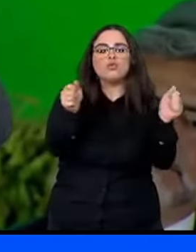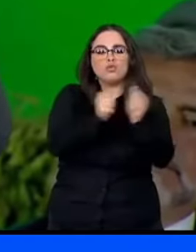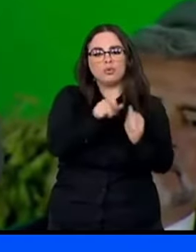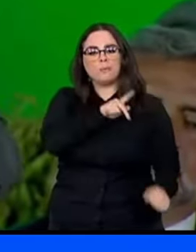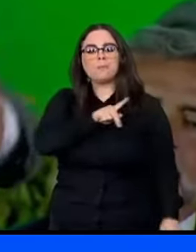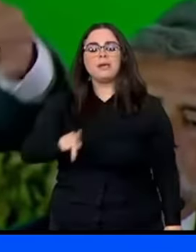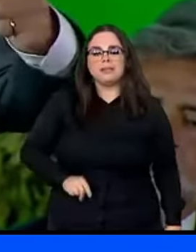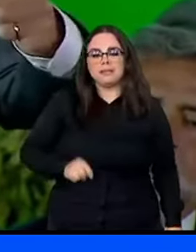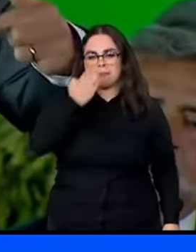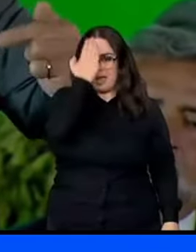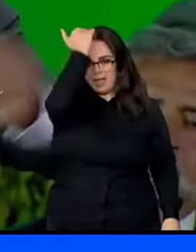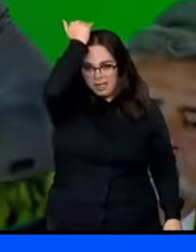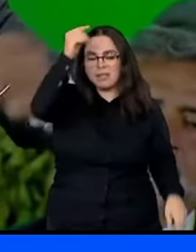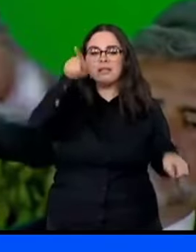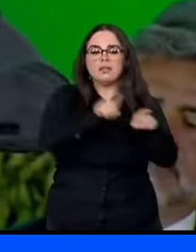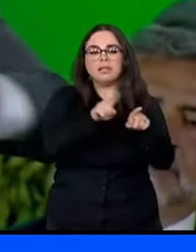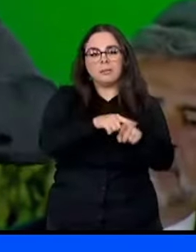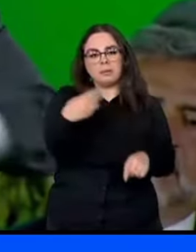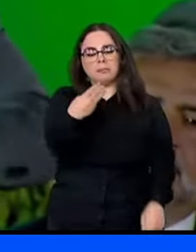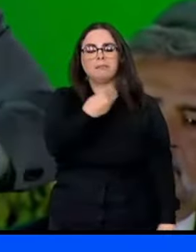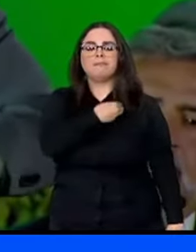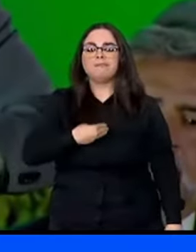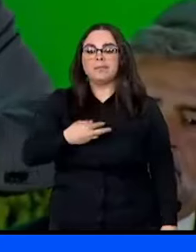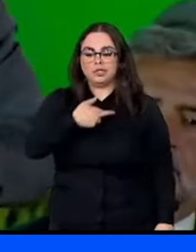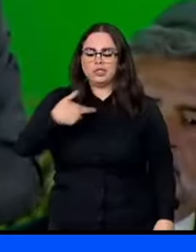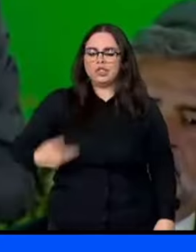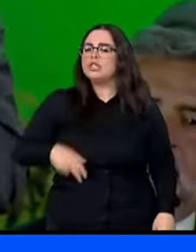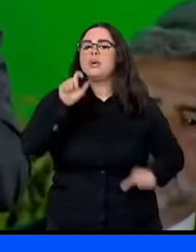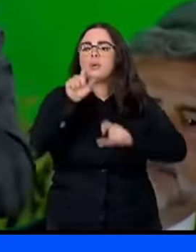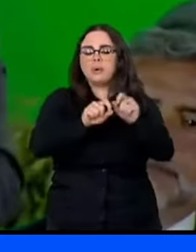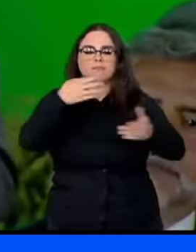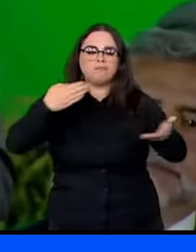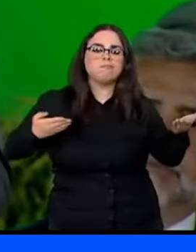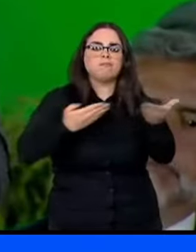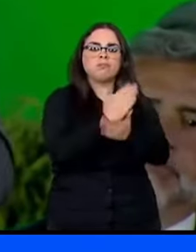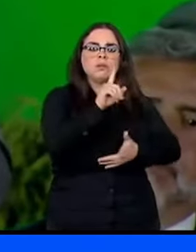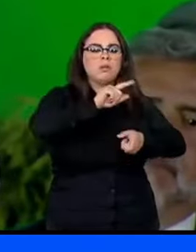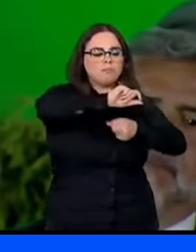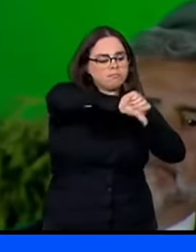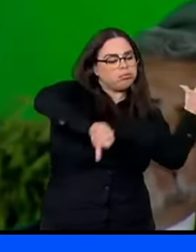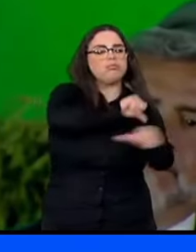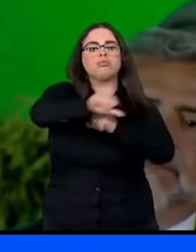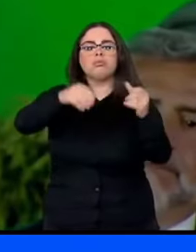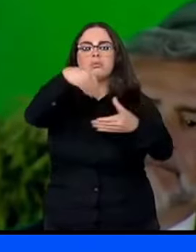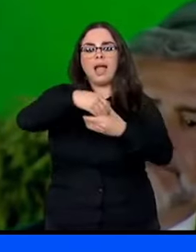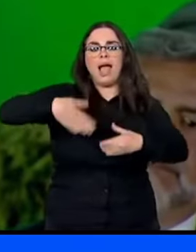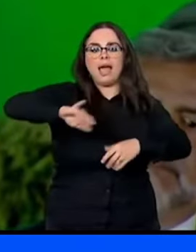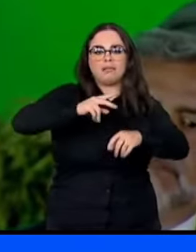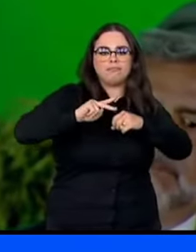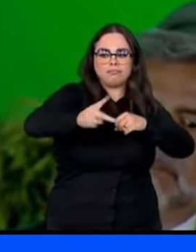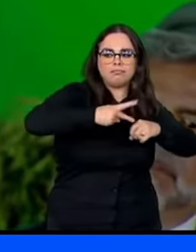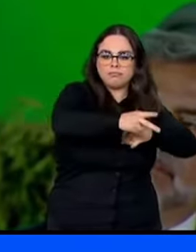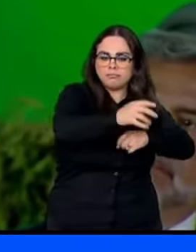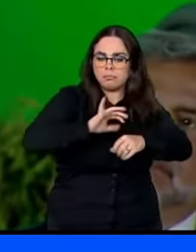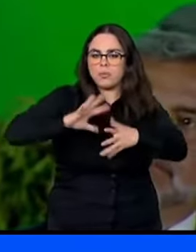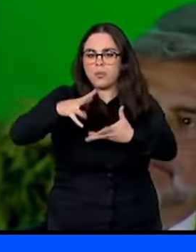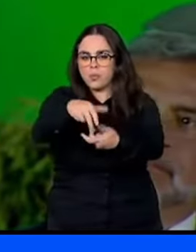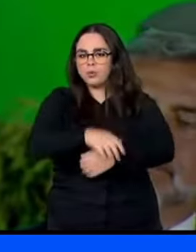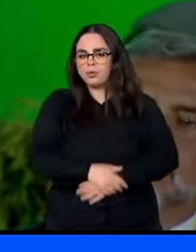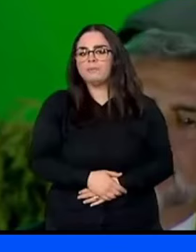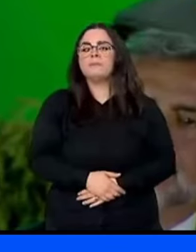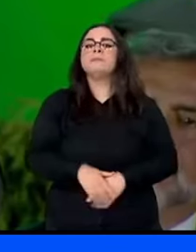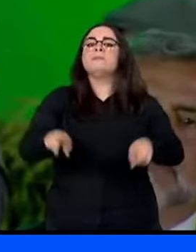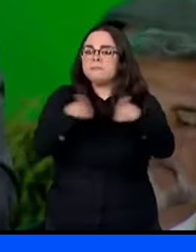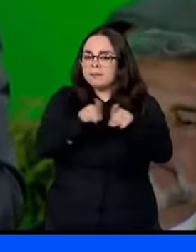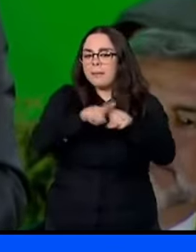ministro da China O primeiro compromisso De fazer uma revolução Na questão energética no mundo Nós